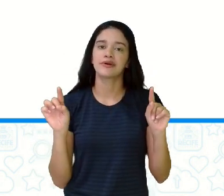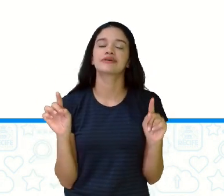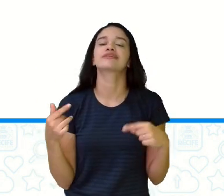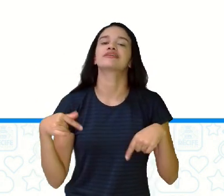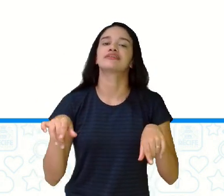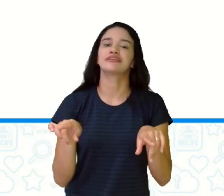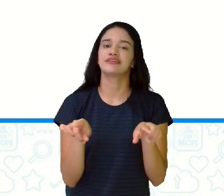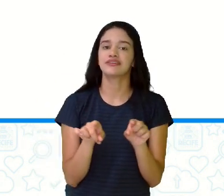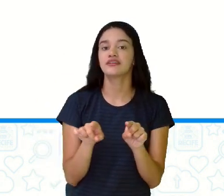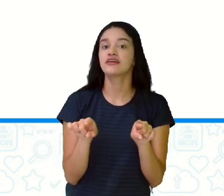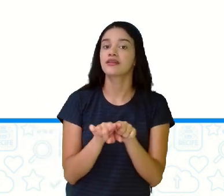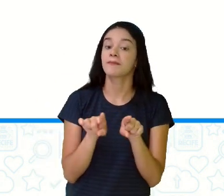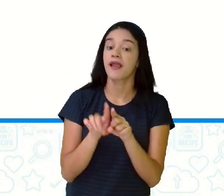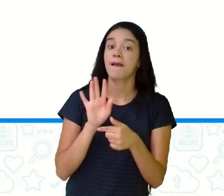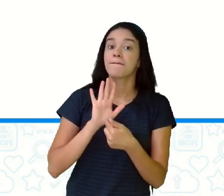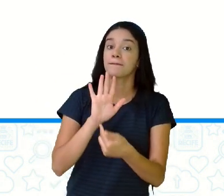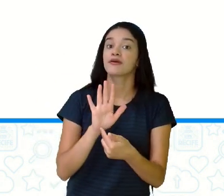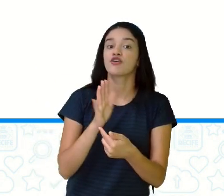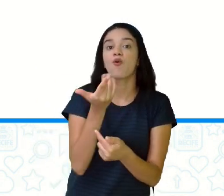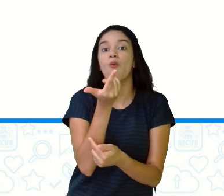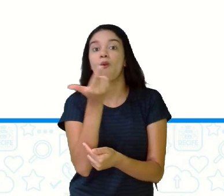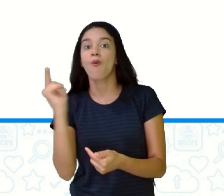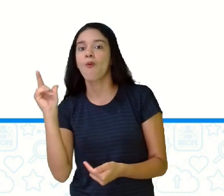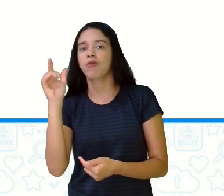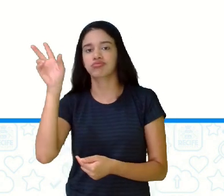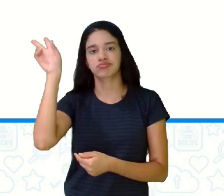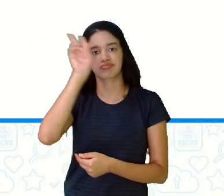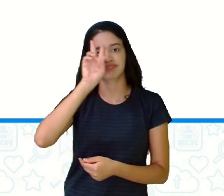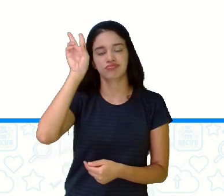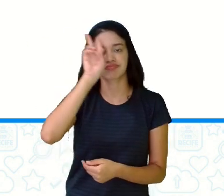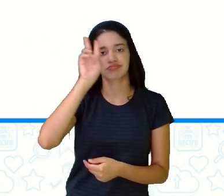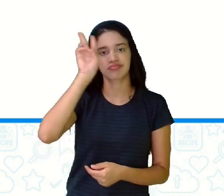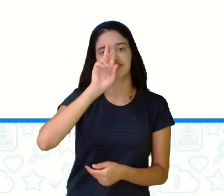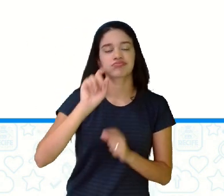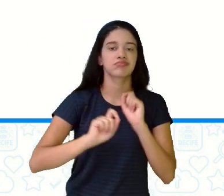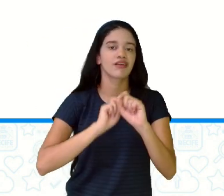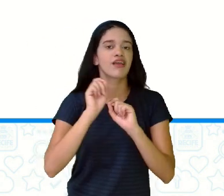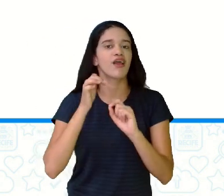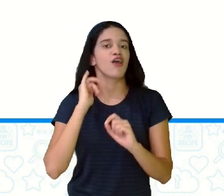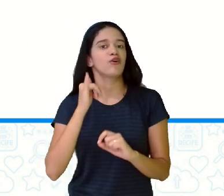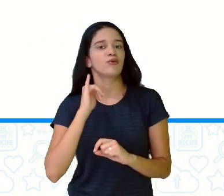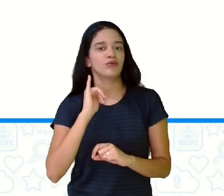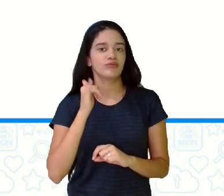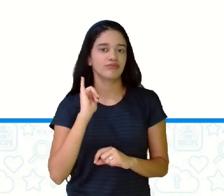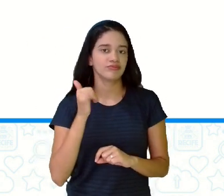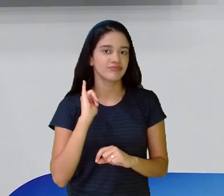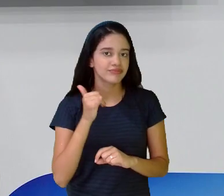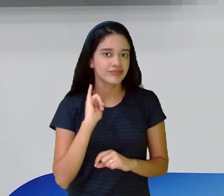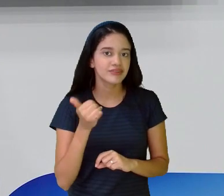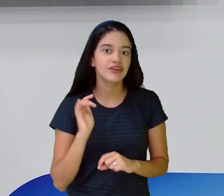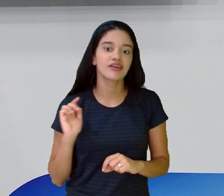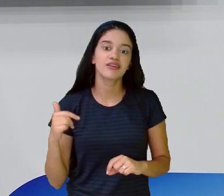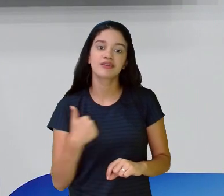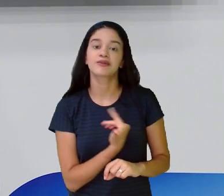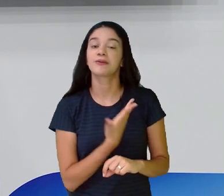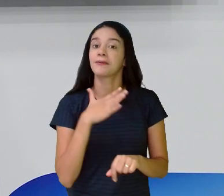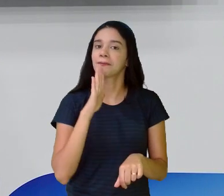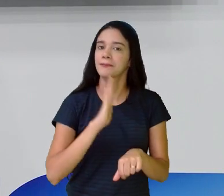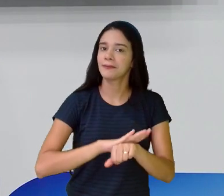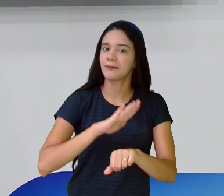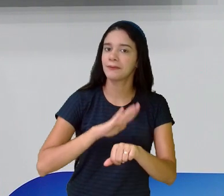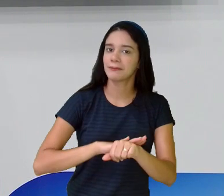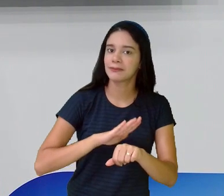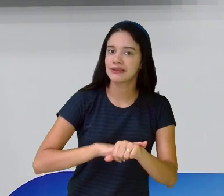também aparece em outra história, que é um conto aí do nosso momento, né?